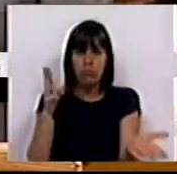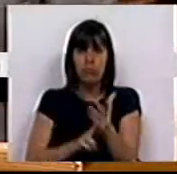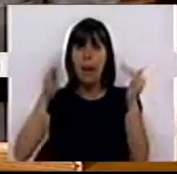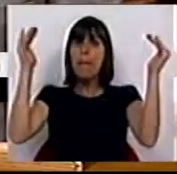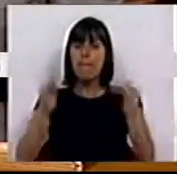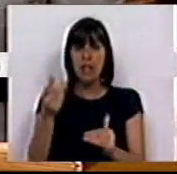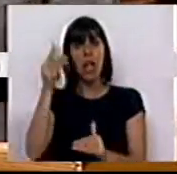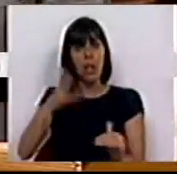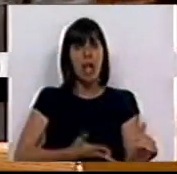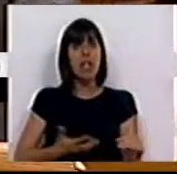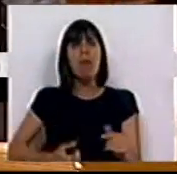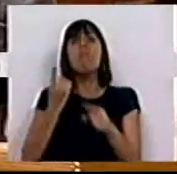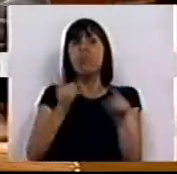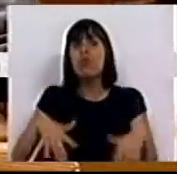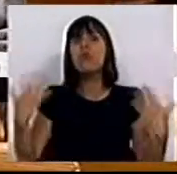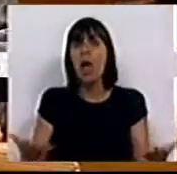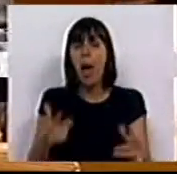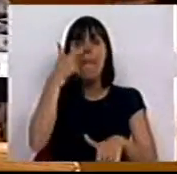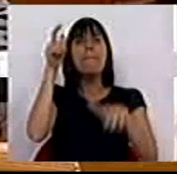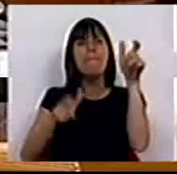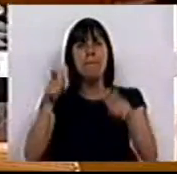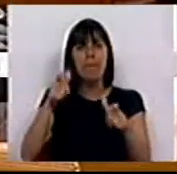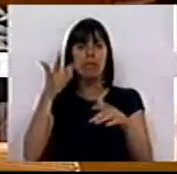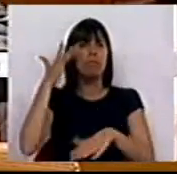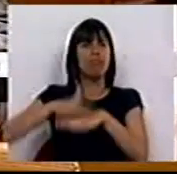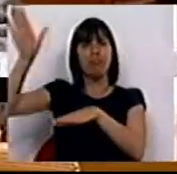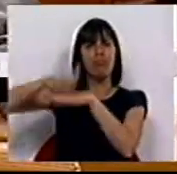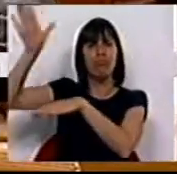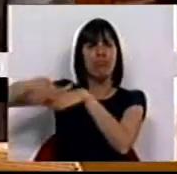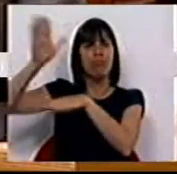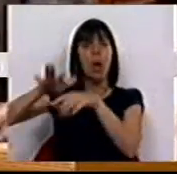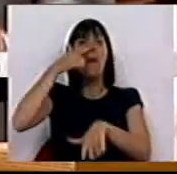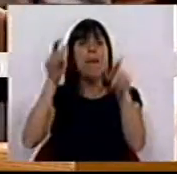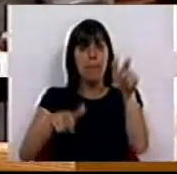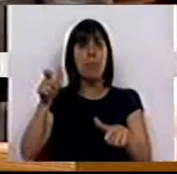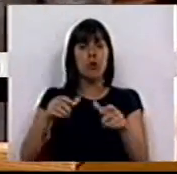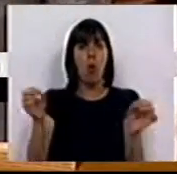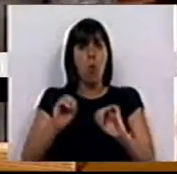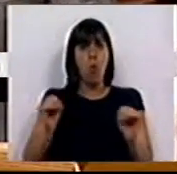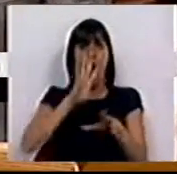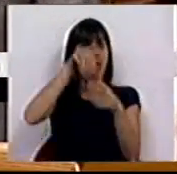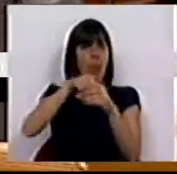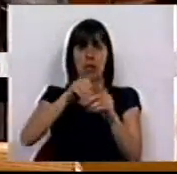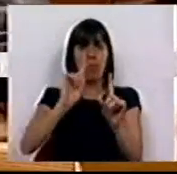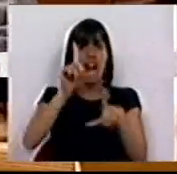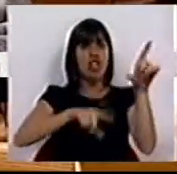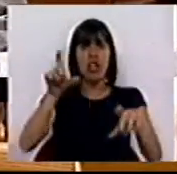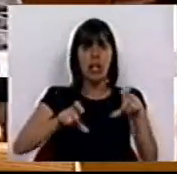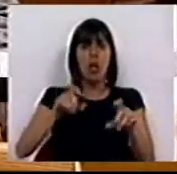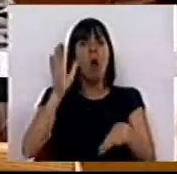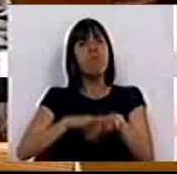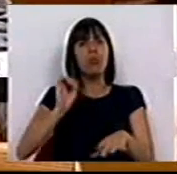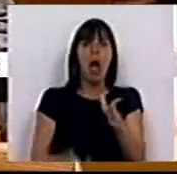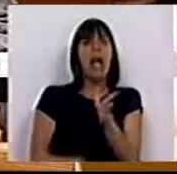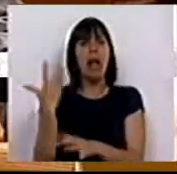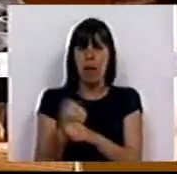diminuiu a taxa de desemprego. Mas porquê? Porque as pessoas se desemigraram, porque as pessoas ficaram fora das estatísticas, mas não porque